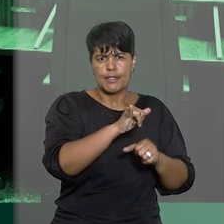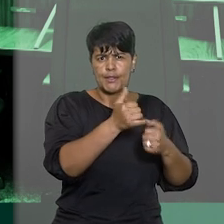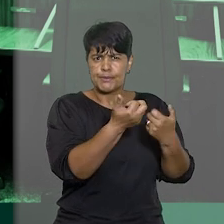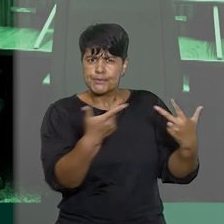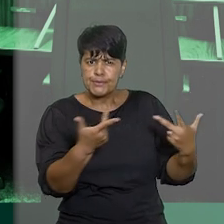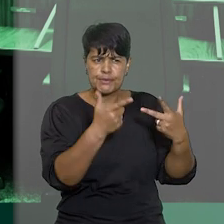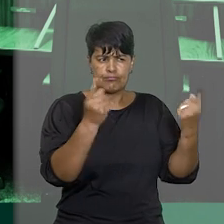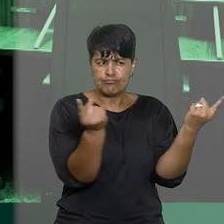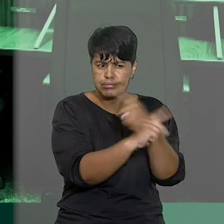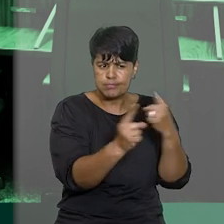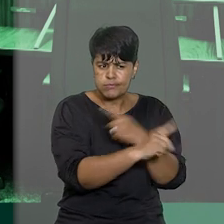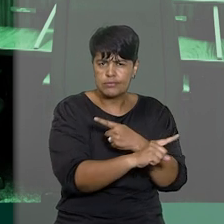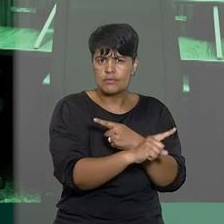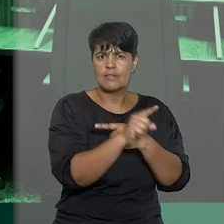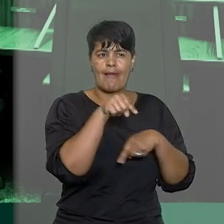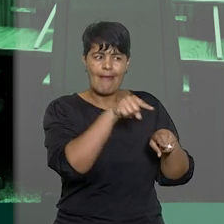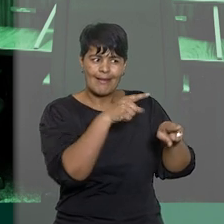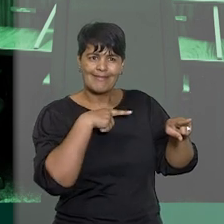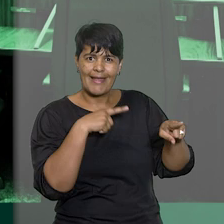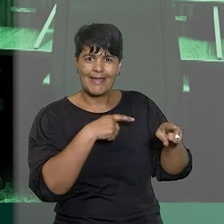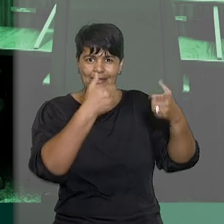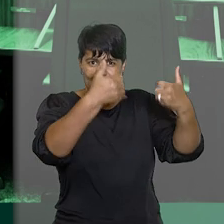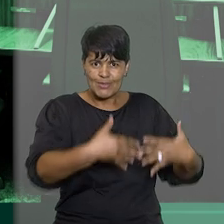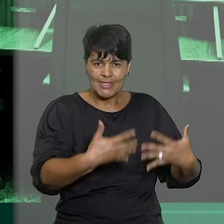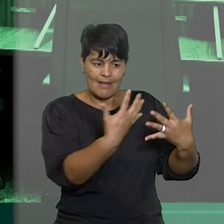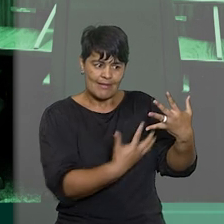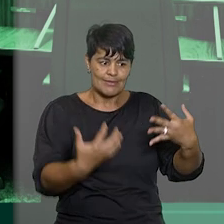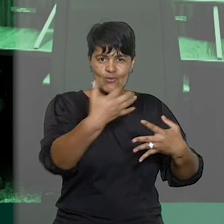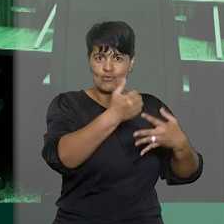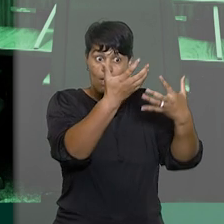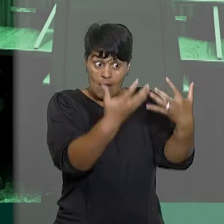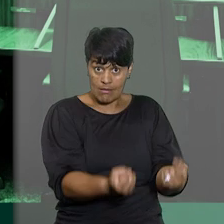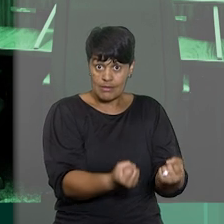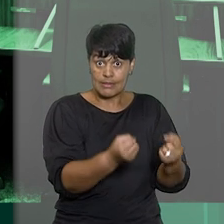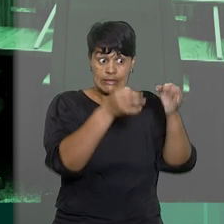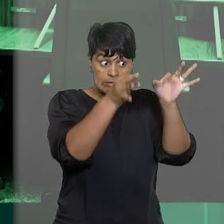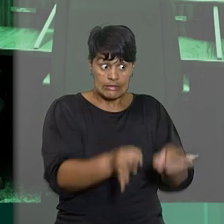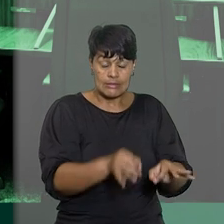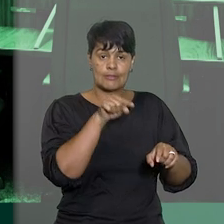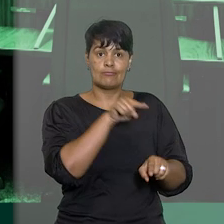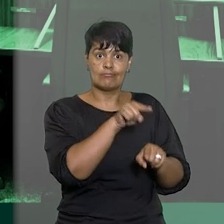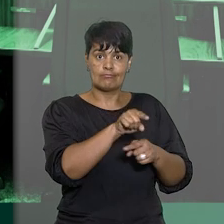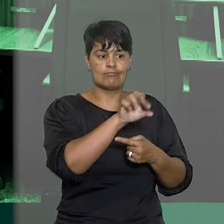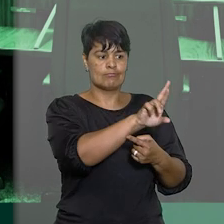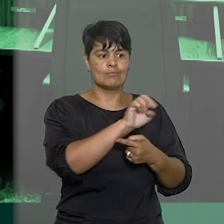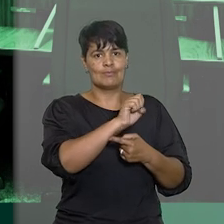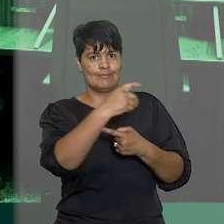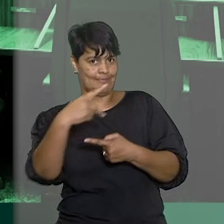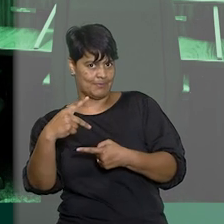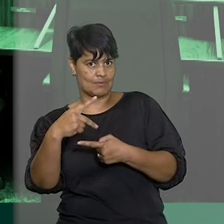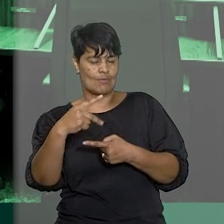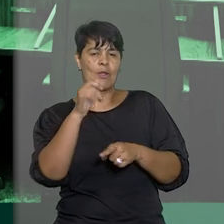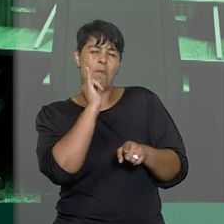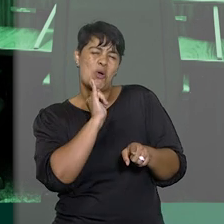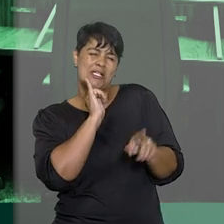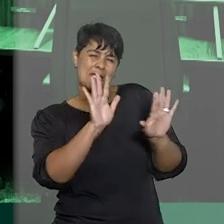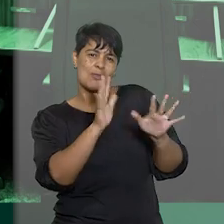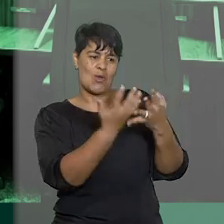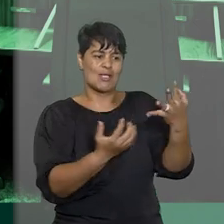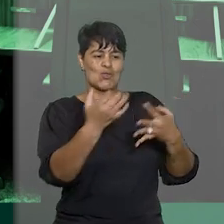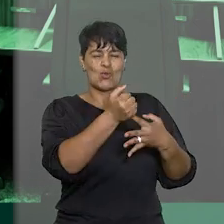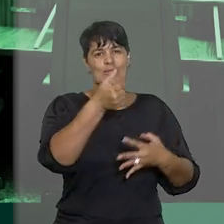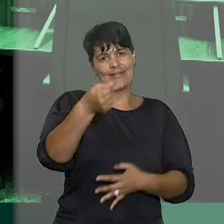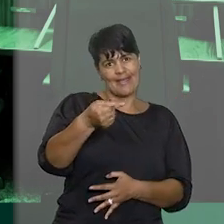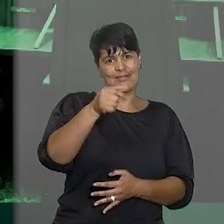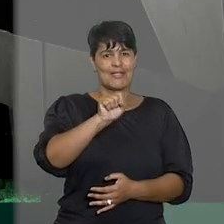discussão pela parte esbarram nas súmulas de admissibilidade relacionadas ao RESP, como, por exemplo, a súmula 7